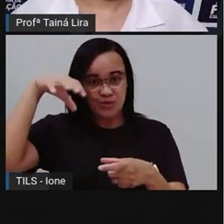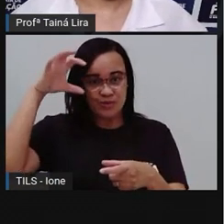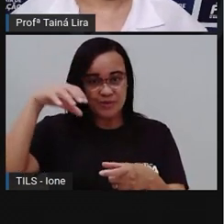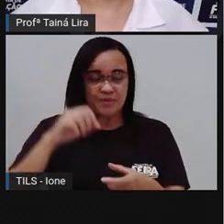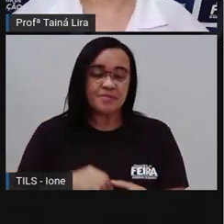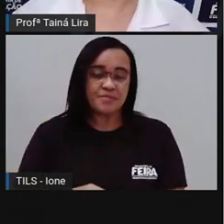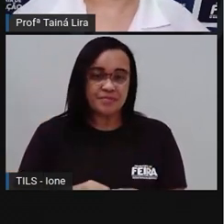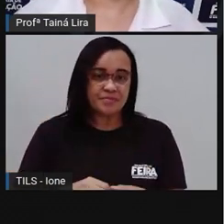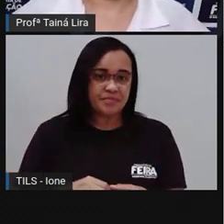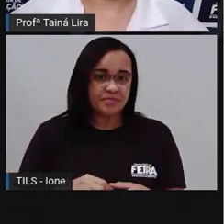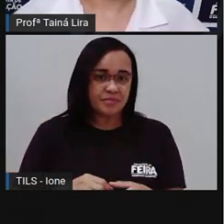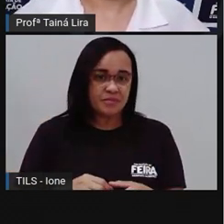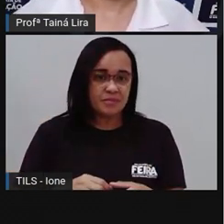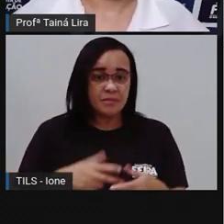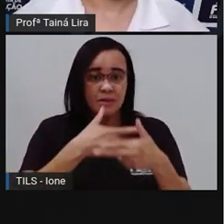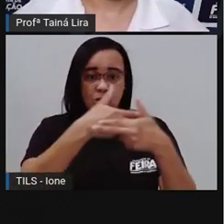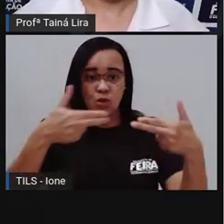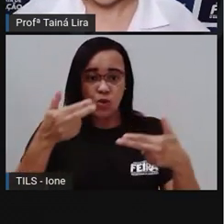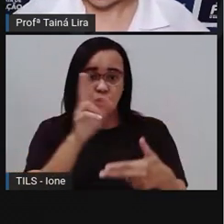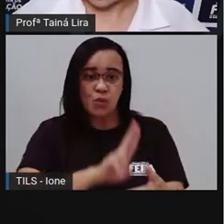Então, ingredientes, olha lá.